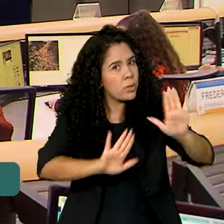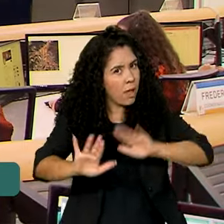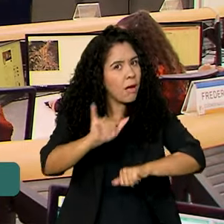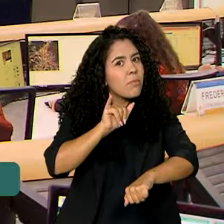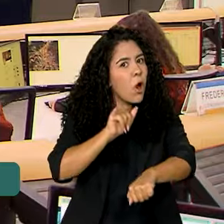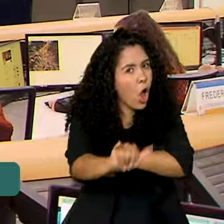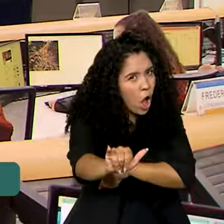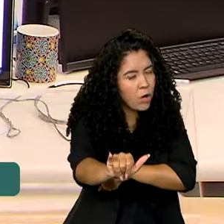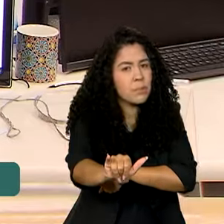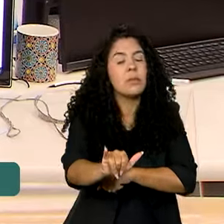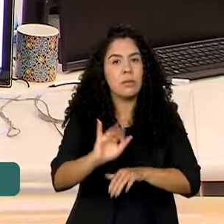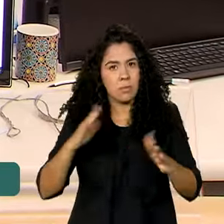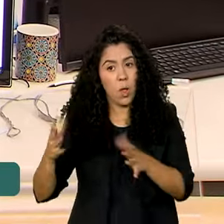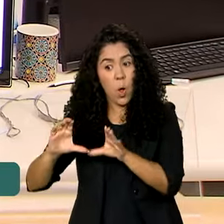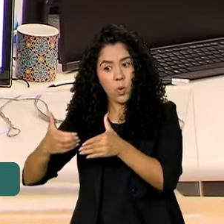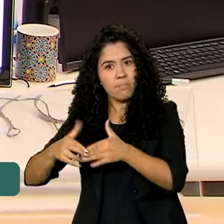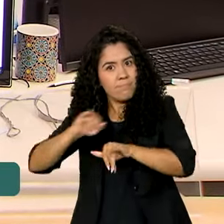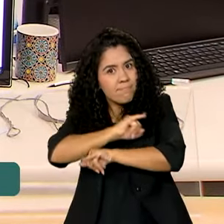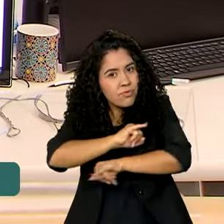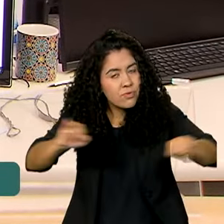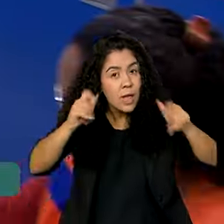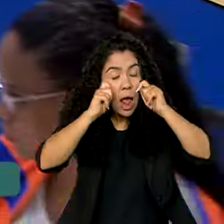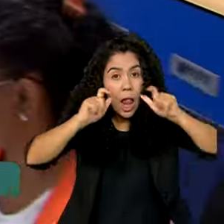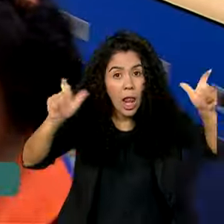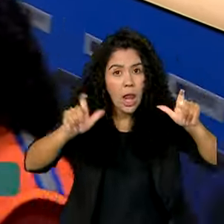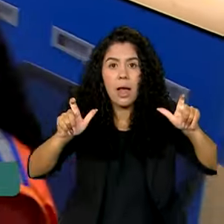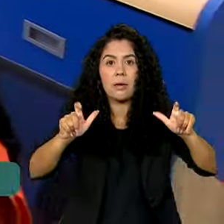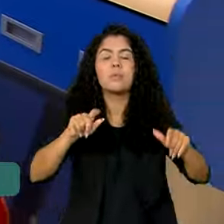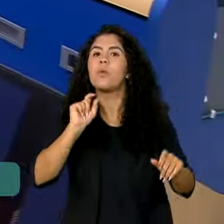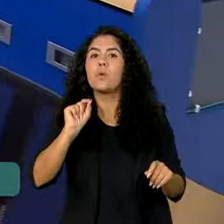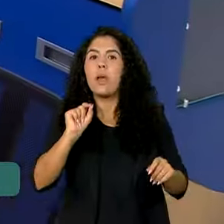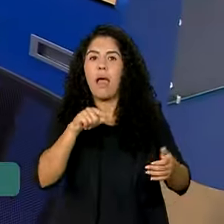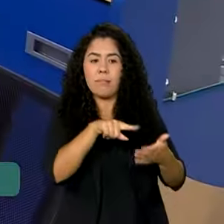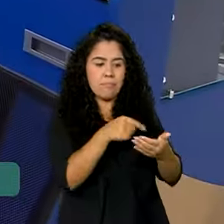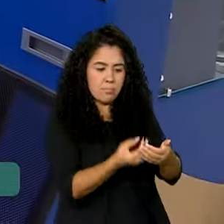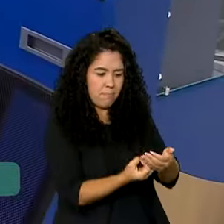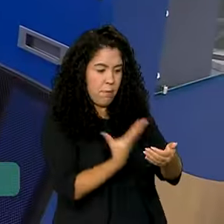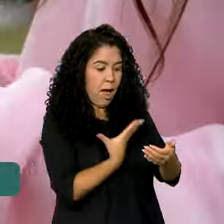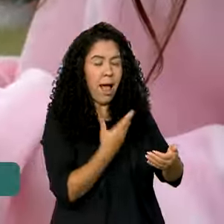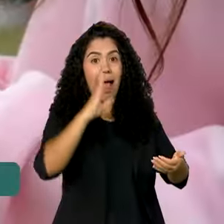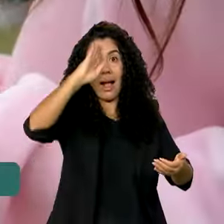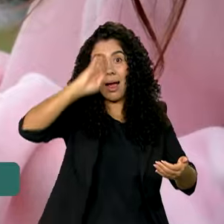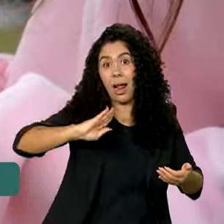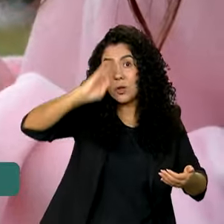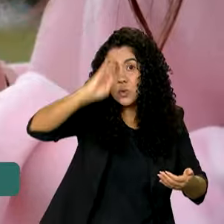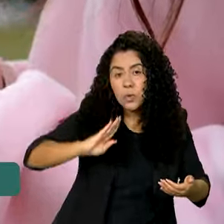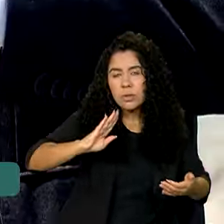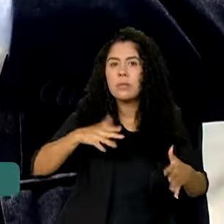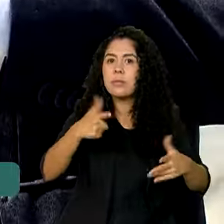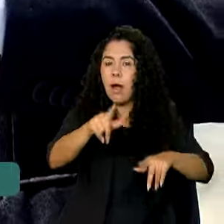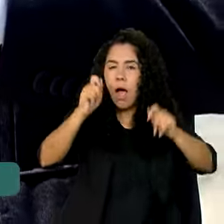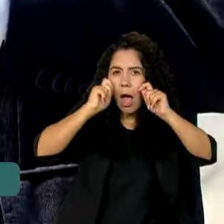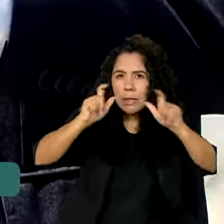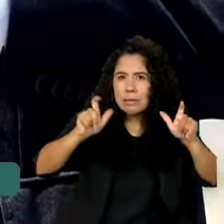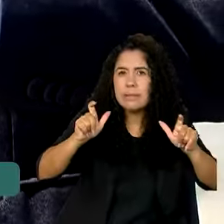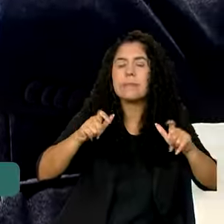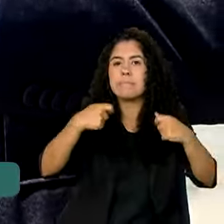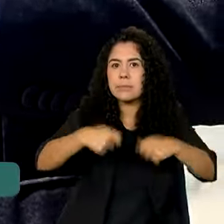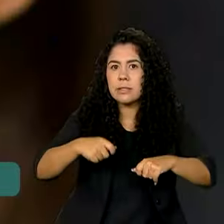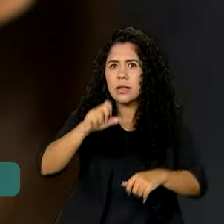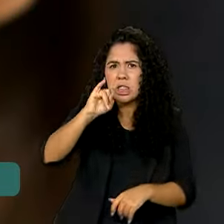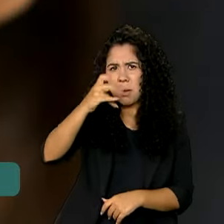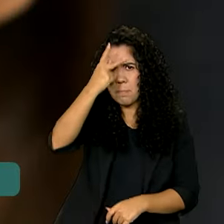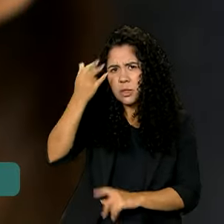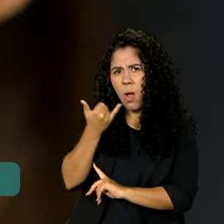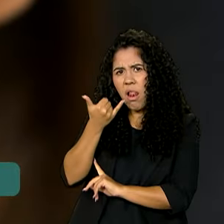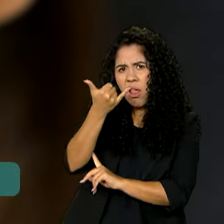Os alertas da Defesa Civil são sempre gratuitos. Portanto, fique atento. Qualquer contato solicitando pagamento